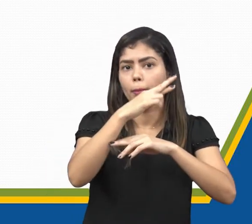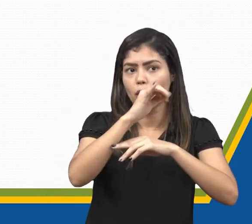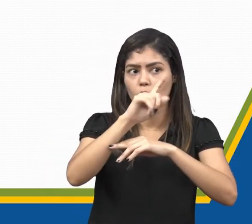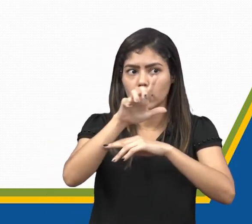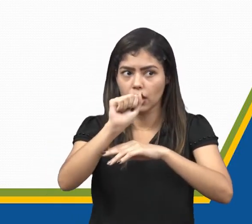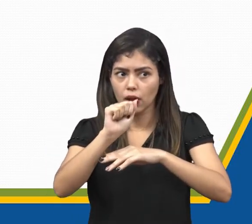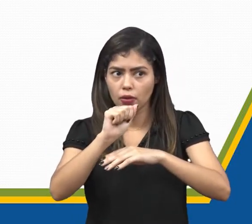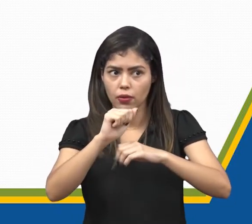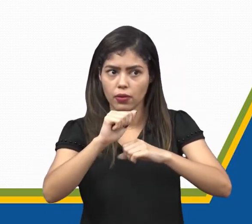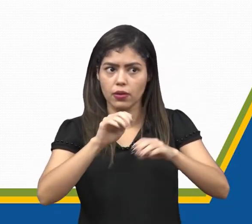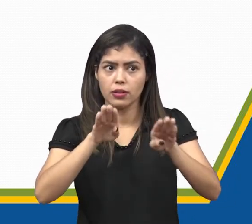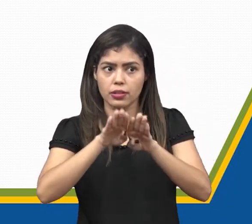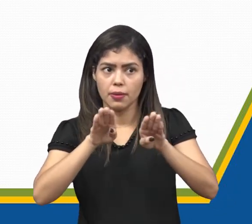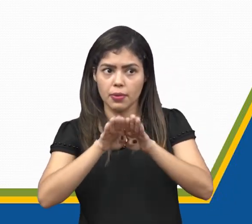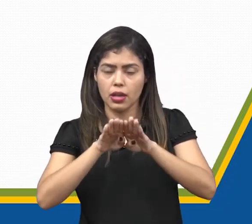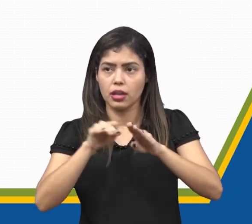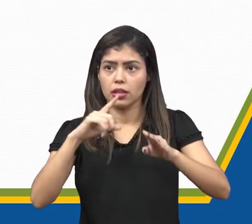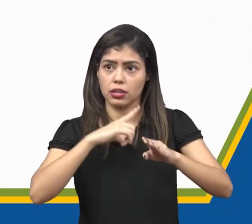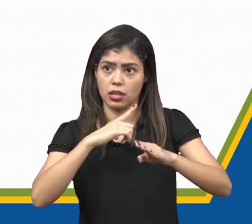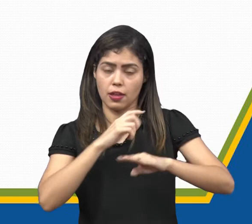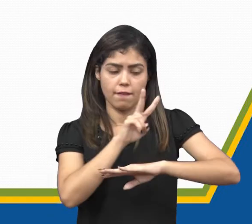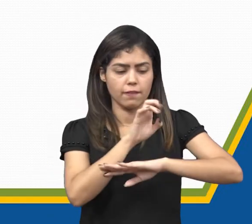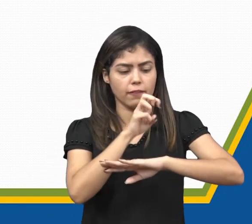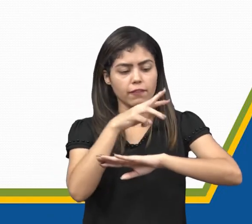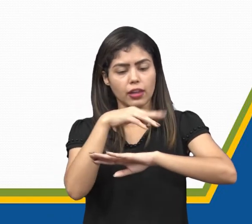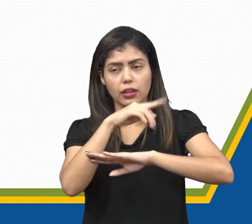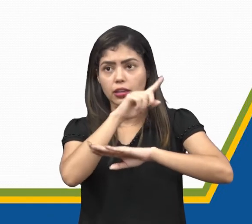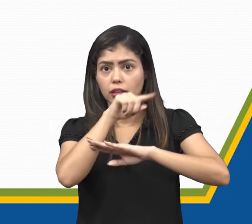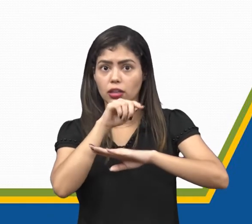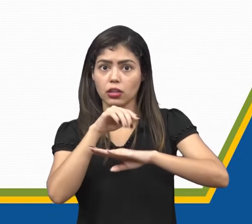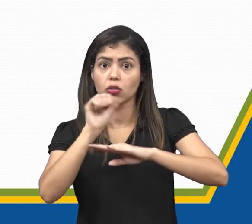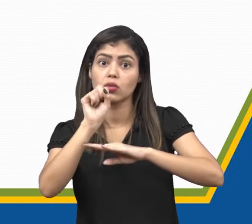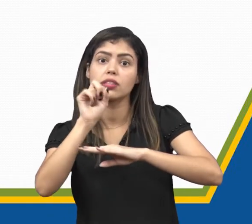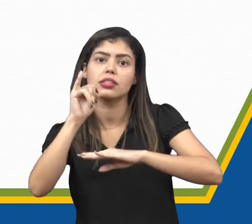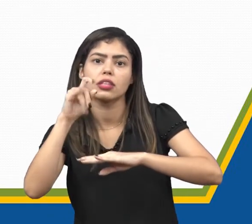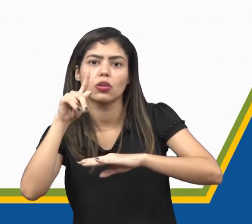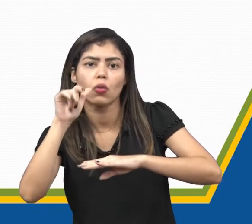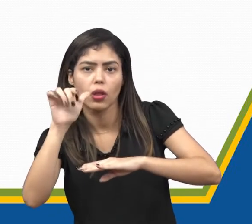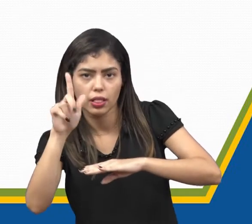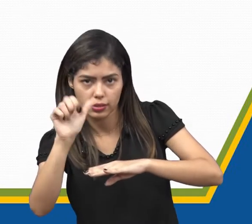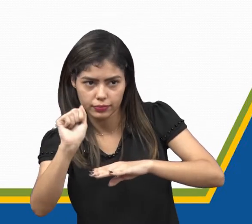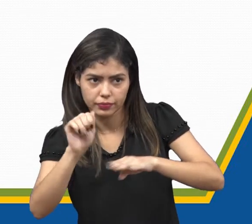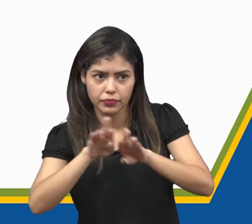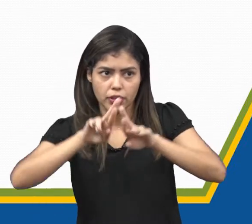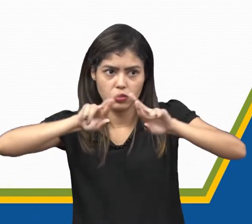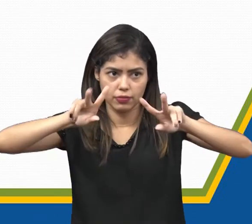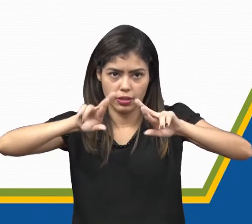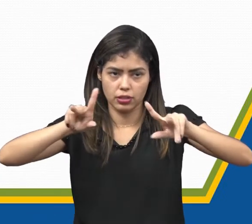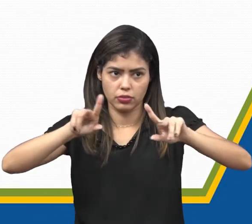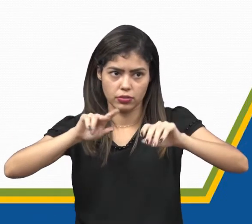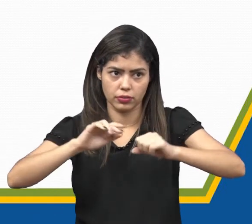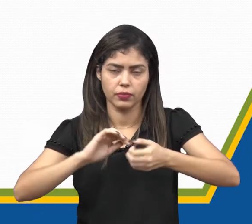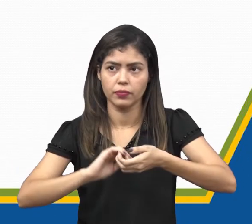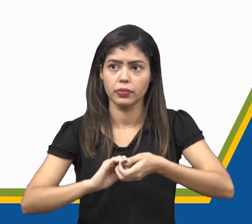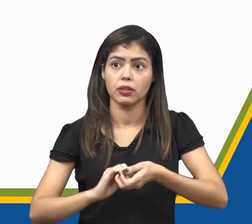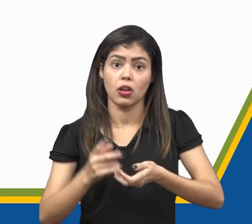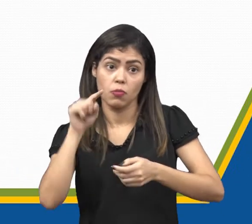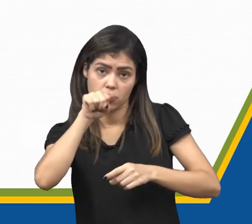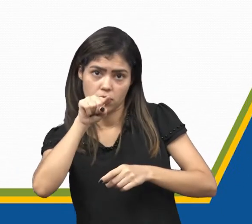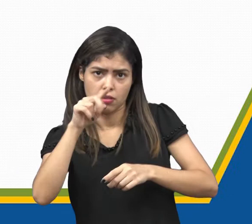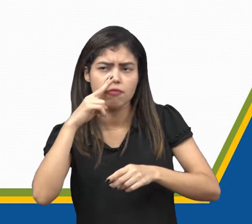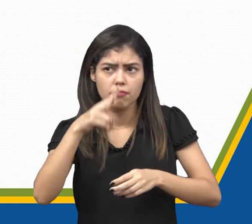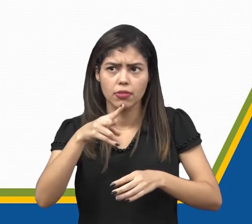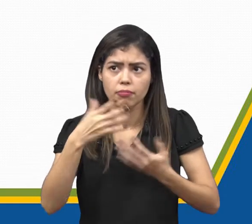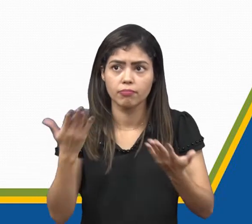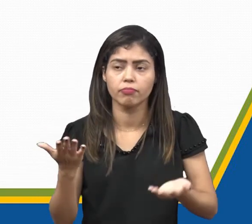Eles vêm com acento e ele vem no singular. E também os derivados do verbo tem, como vocês podem